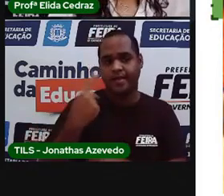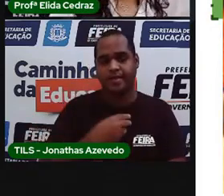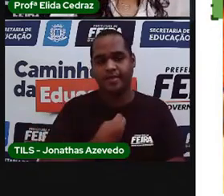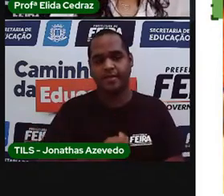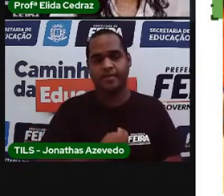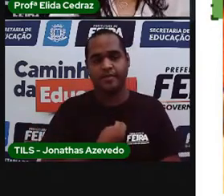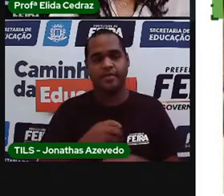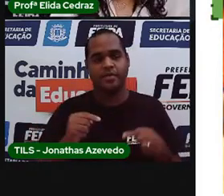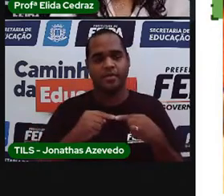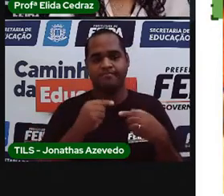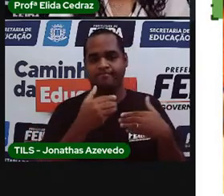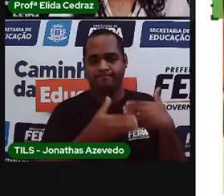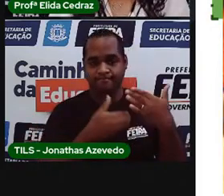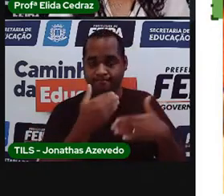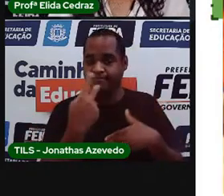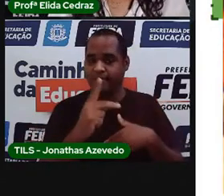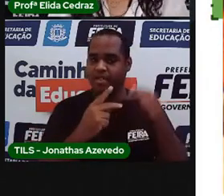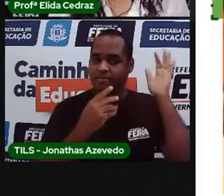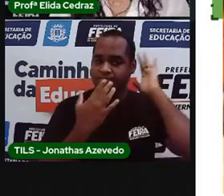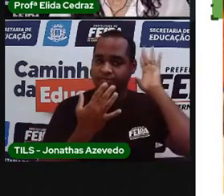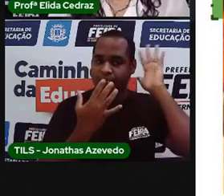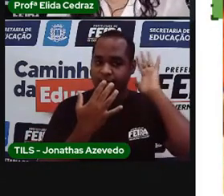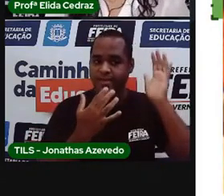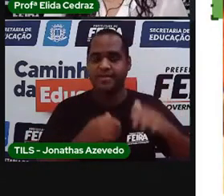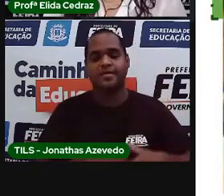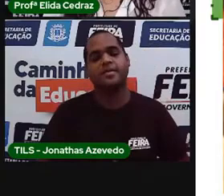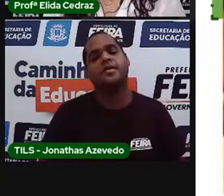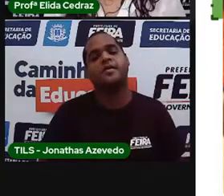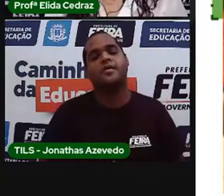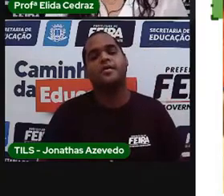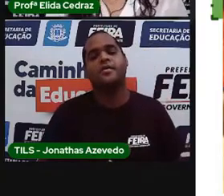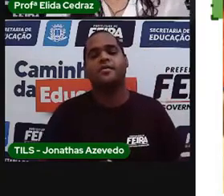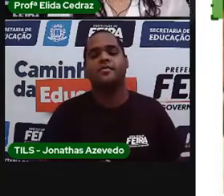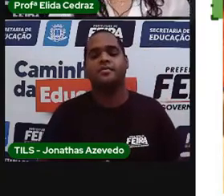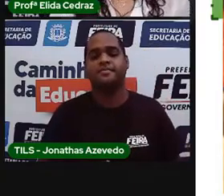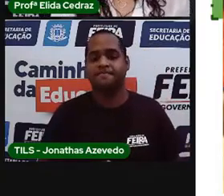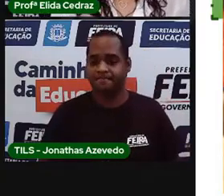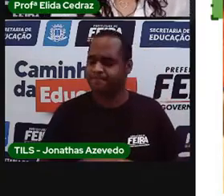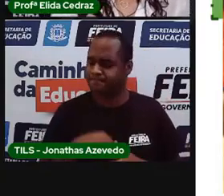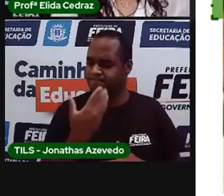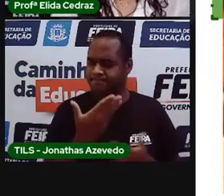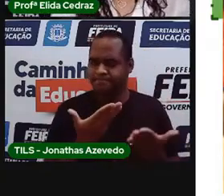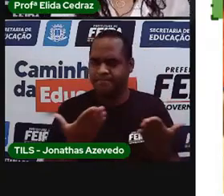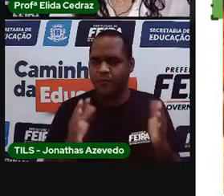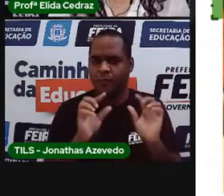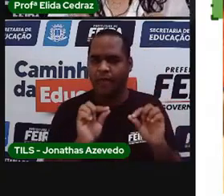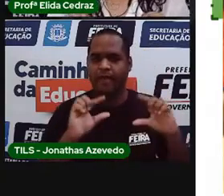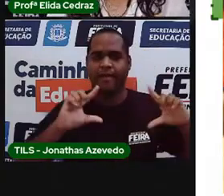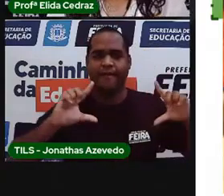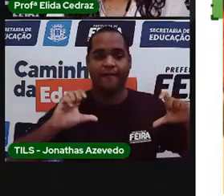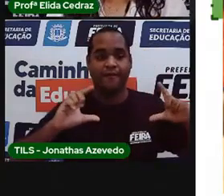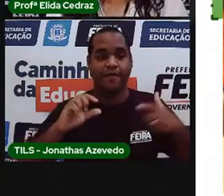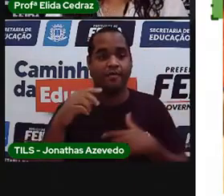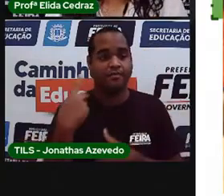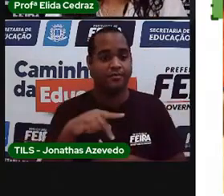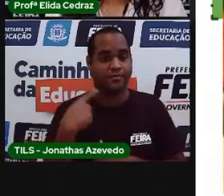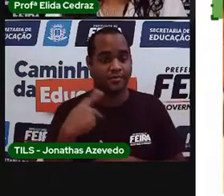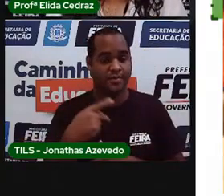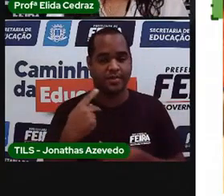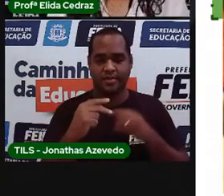eles são de descendência indígena. Isso aqui é a foto de uma